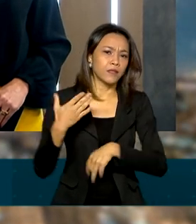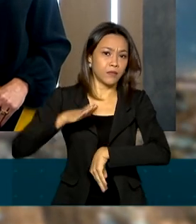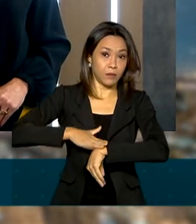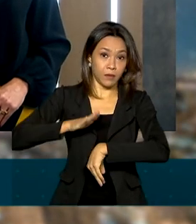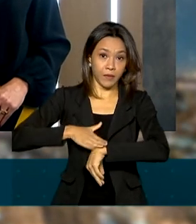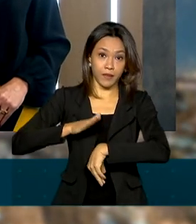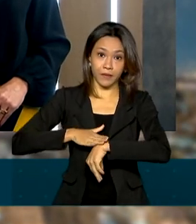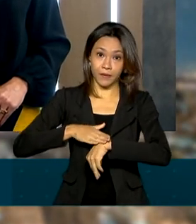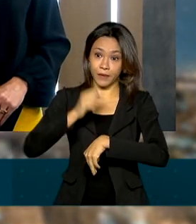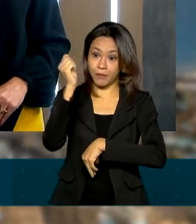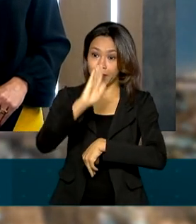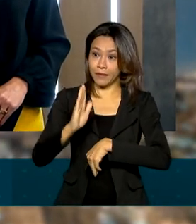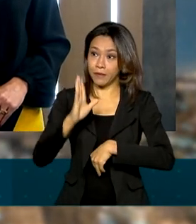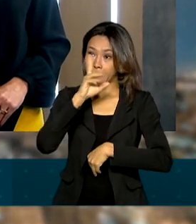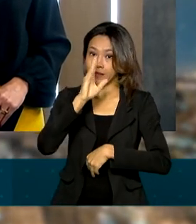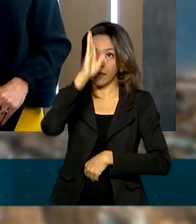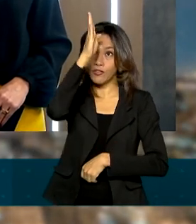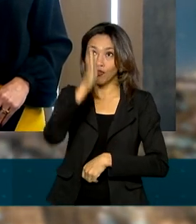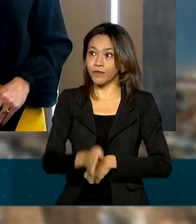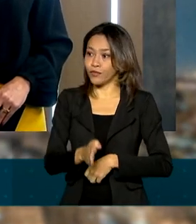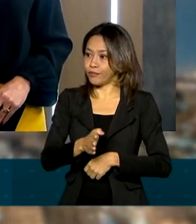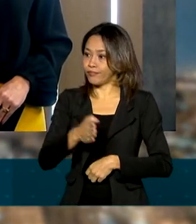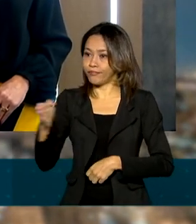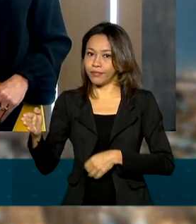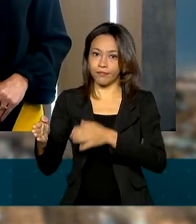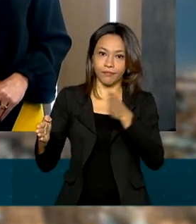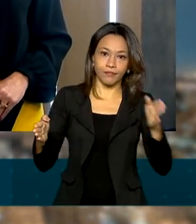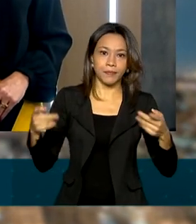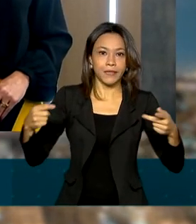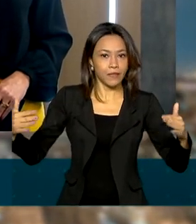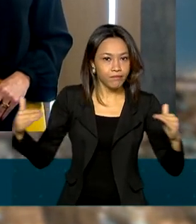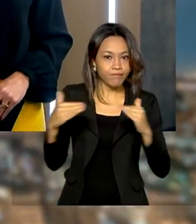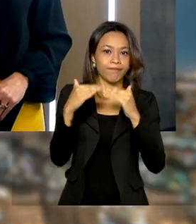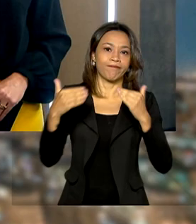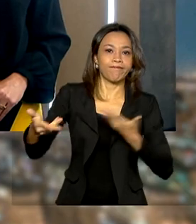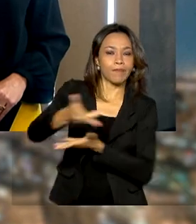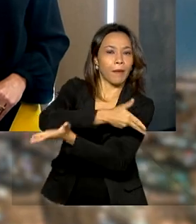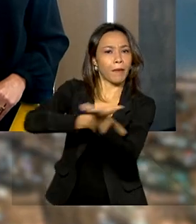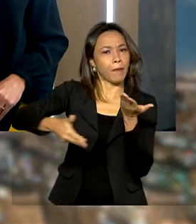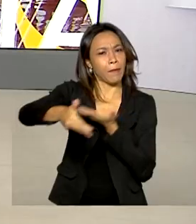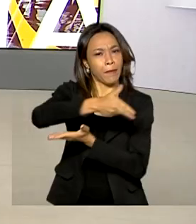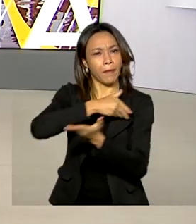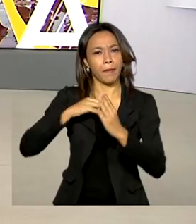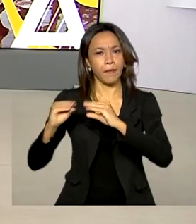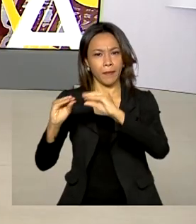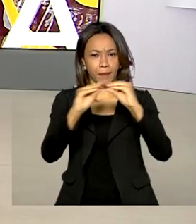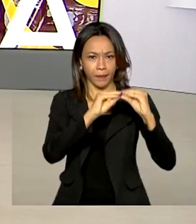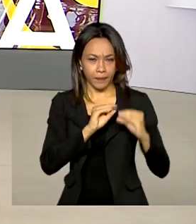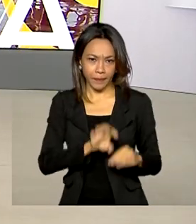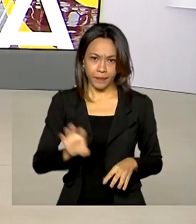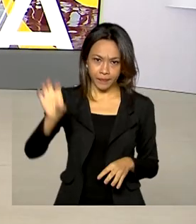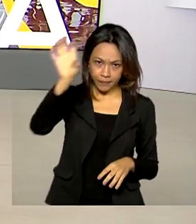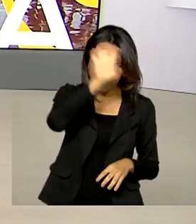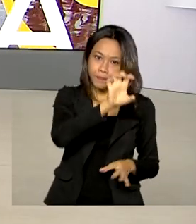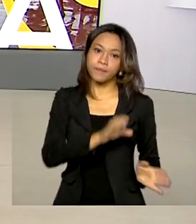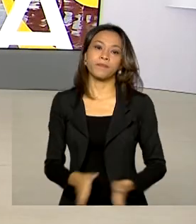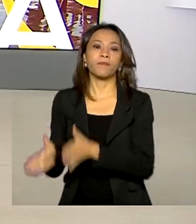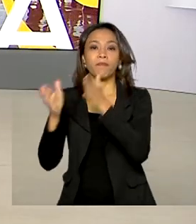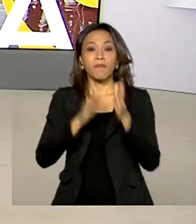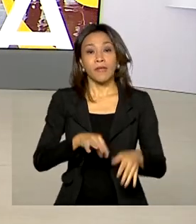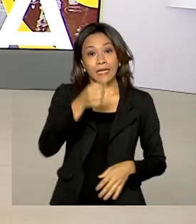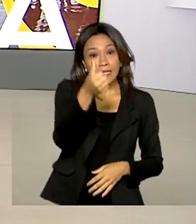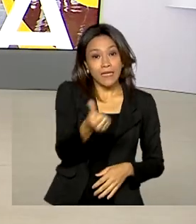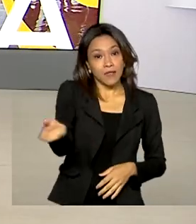amplamente dividido e a gente precisa dialogar, conversar com todos os entes. Seis novos